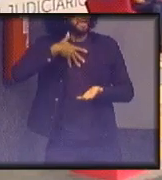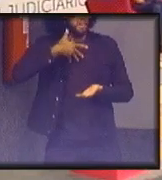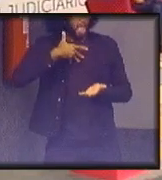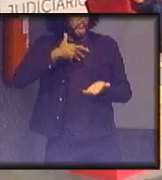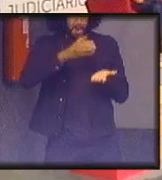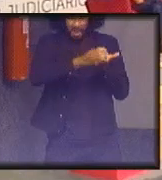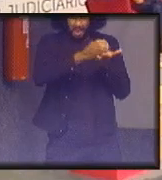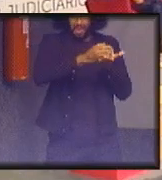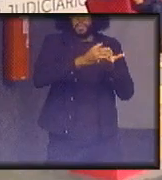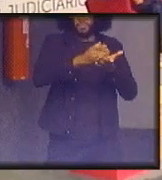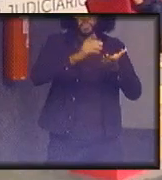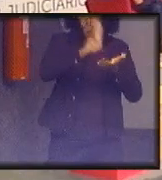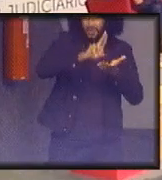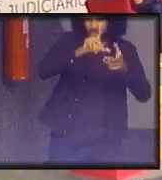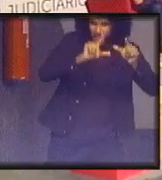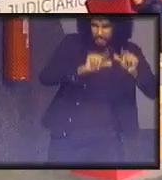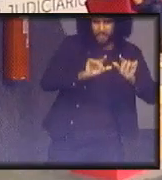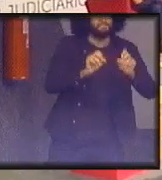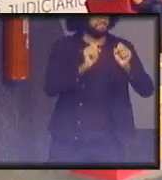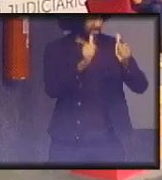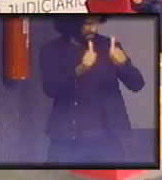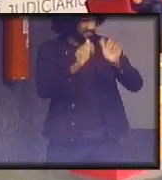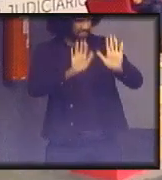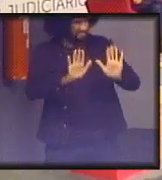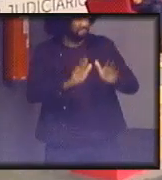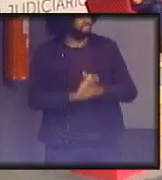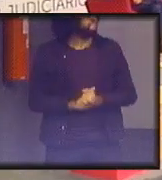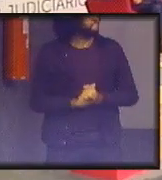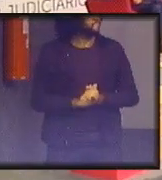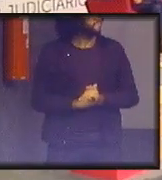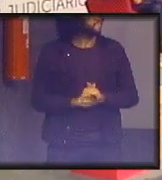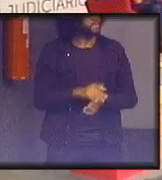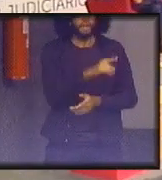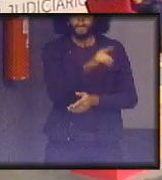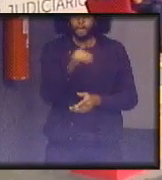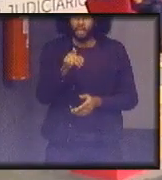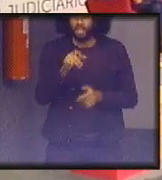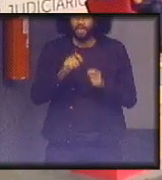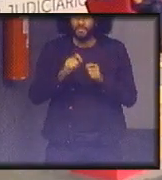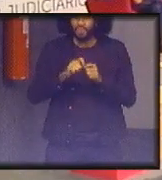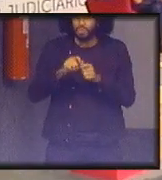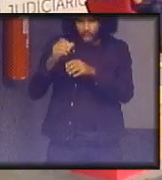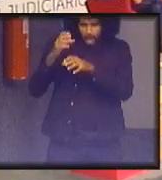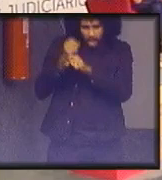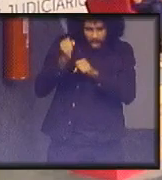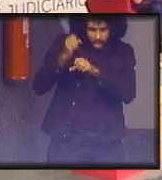tem? tem não tem? jóia alguém fez a conta